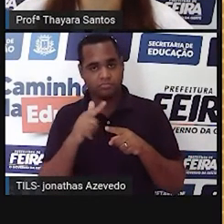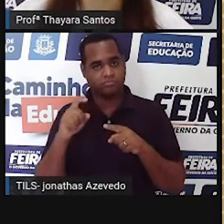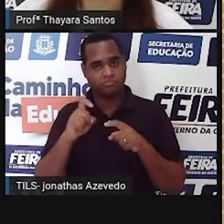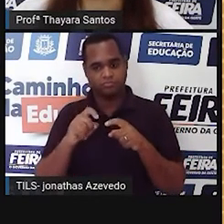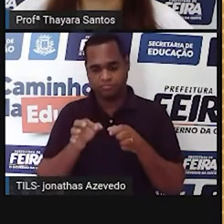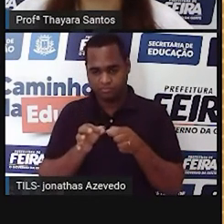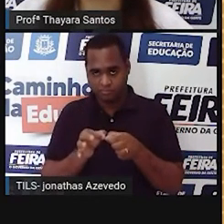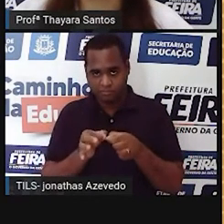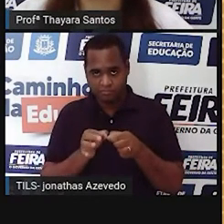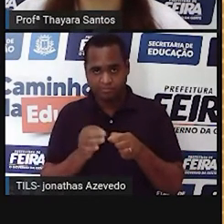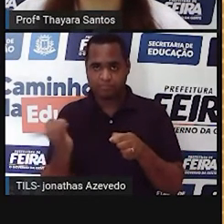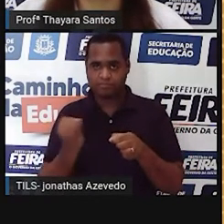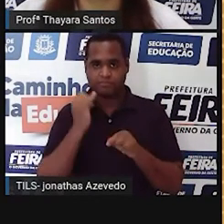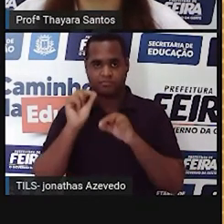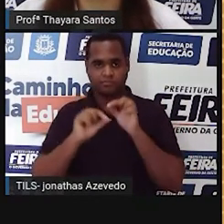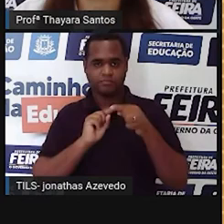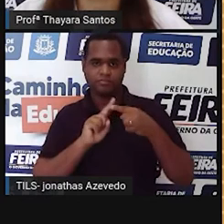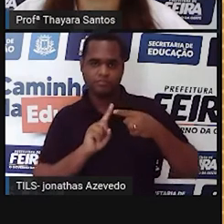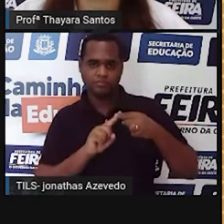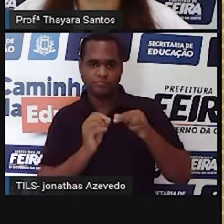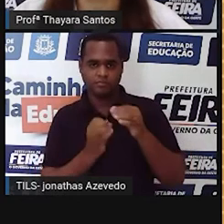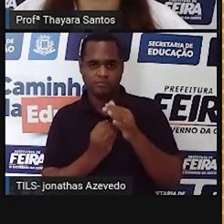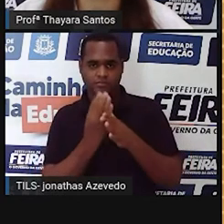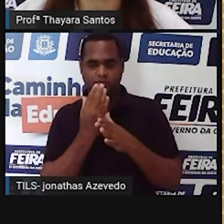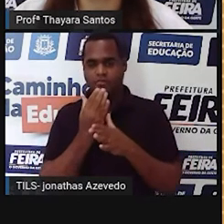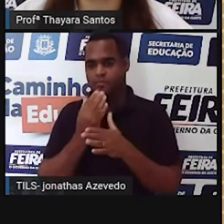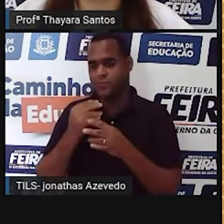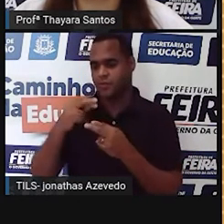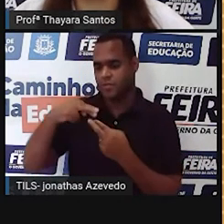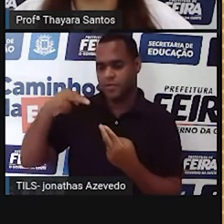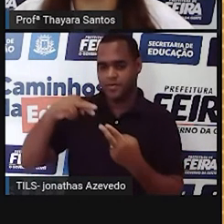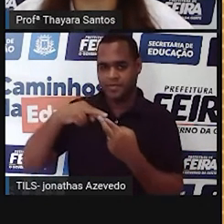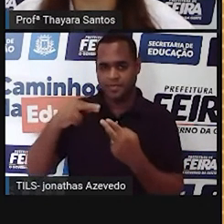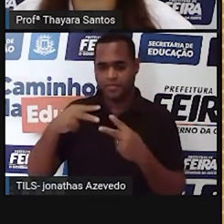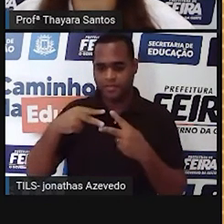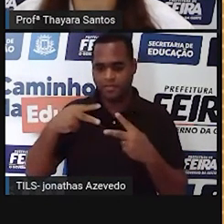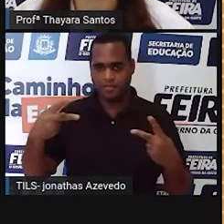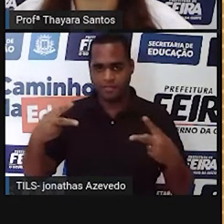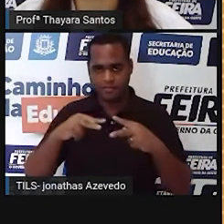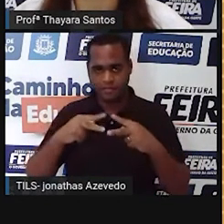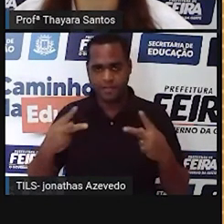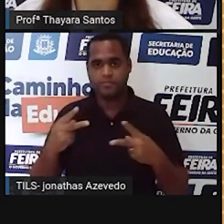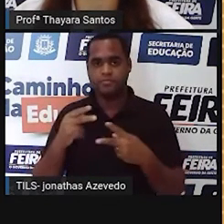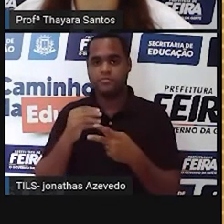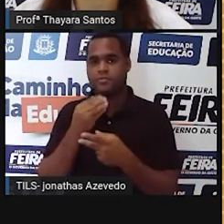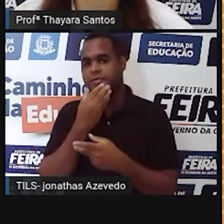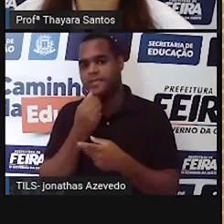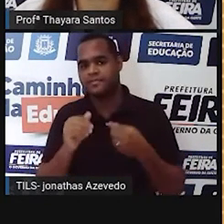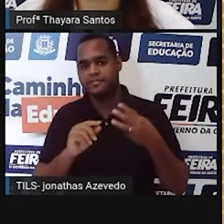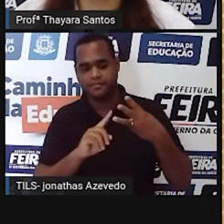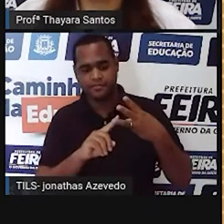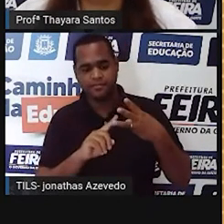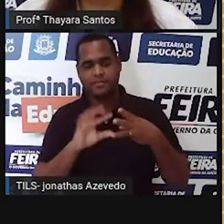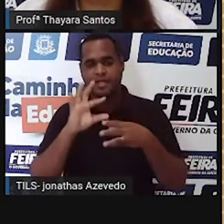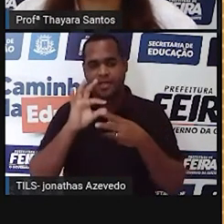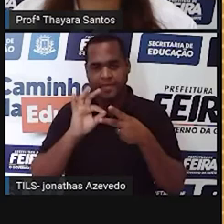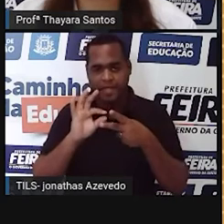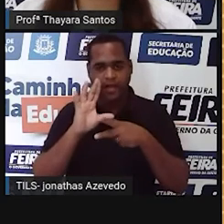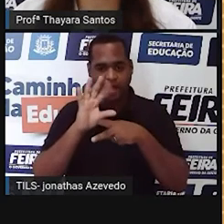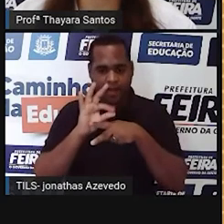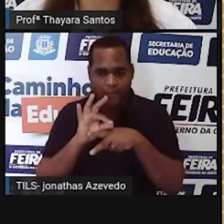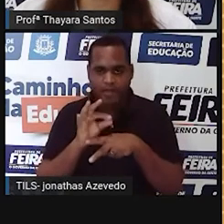função dos testículos? Letra A, produção do hormônio sexual masculino. Letra B, produção do líquido seminal.